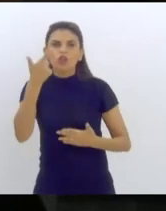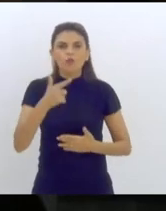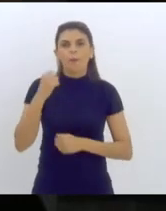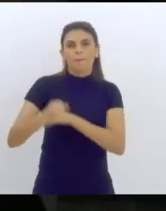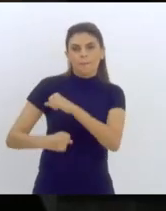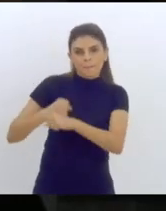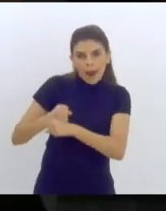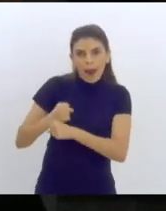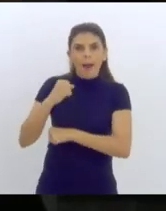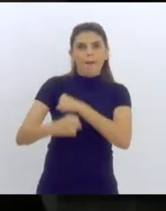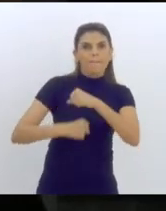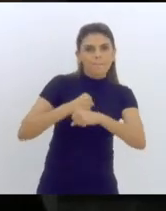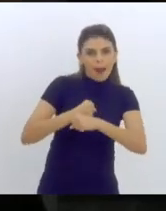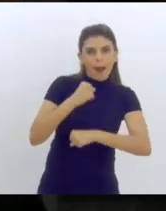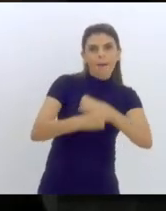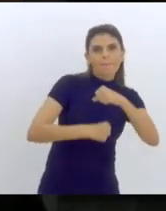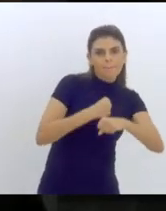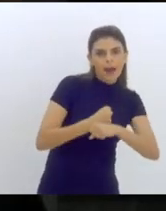cada quatro.